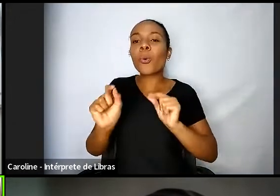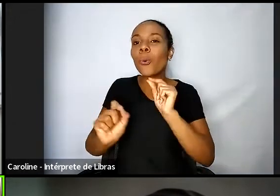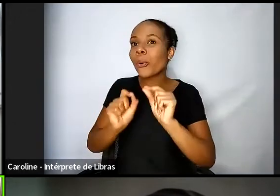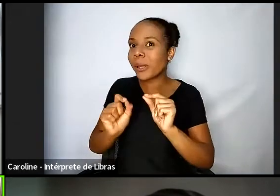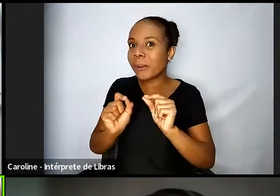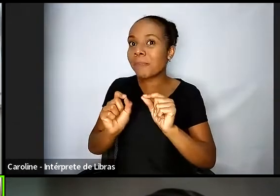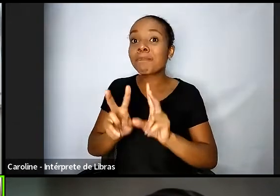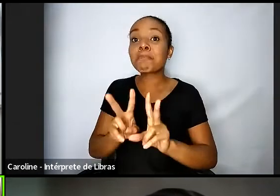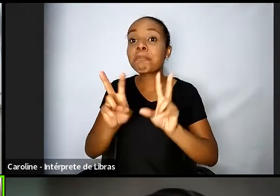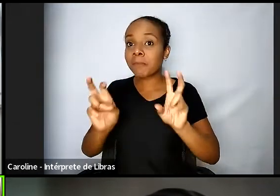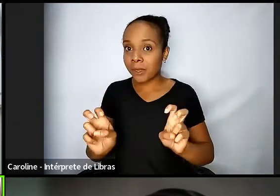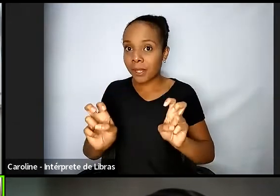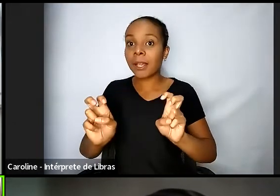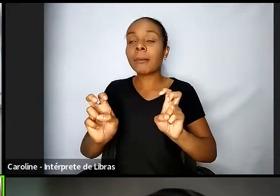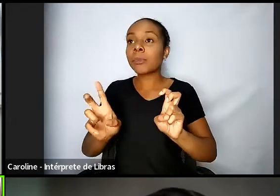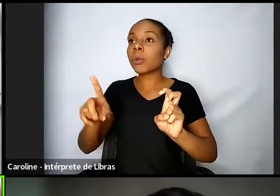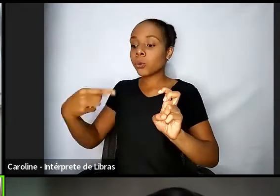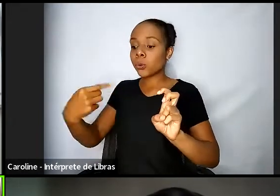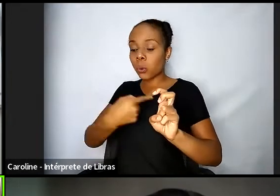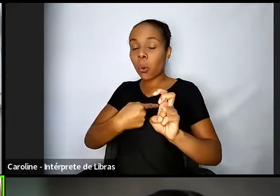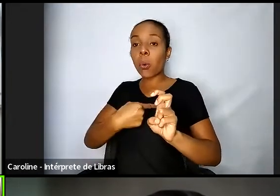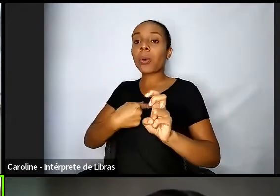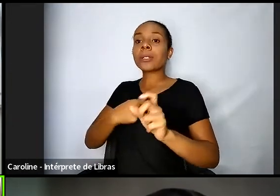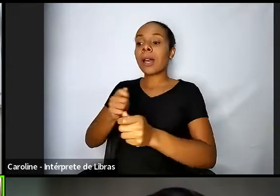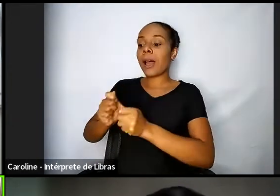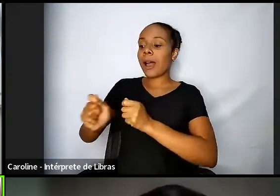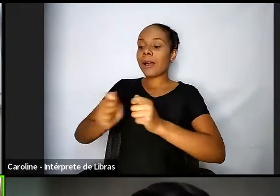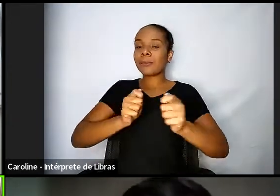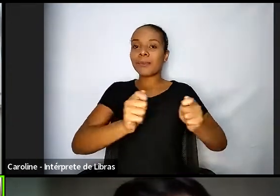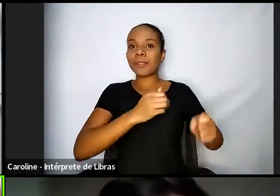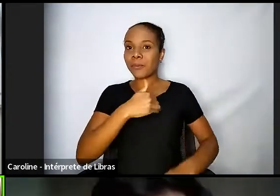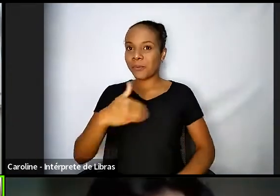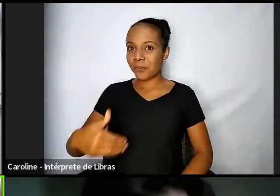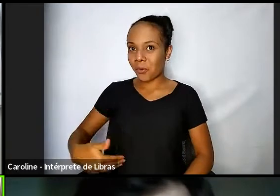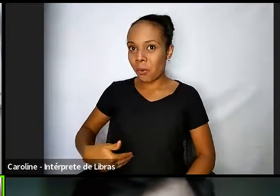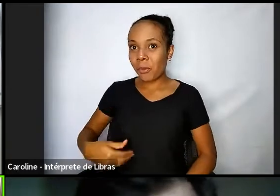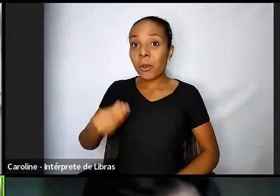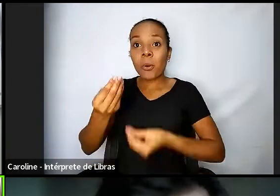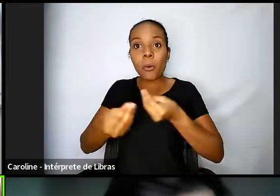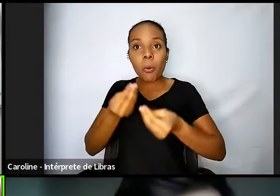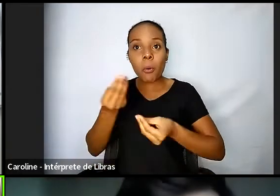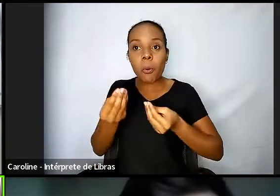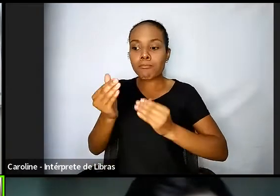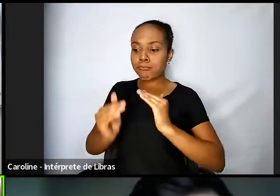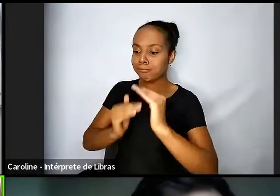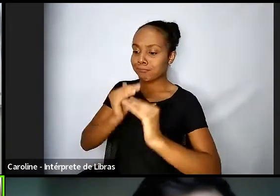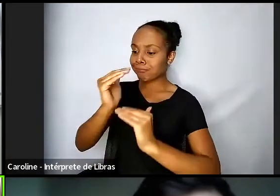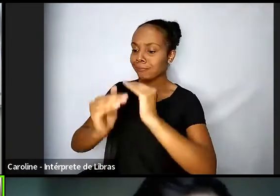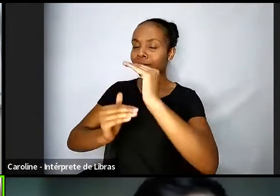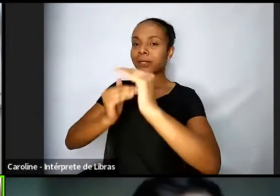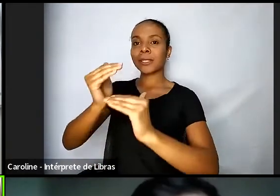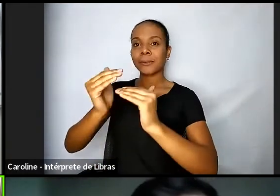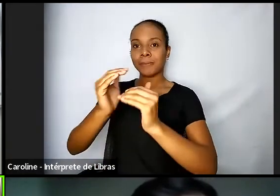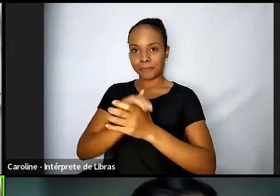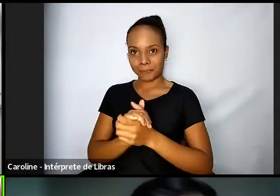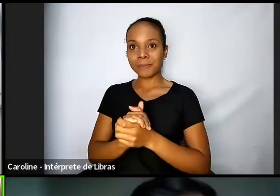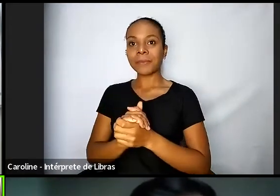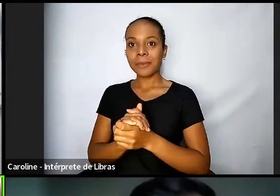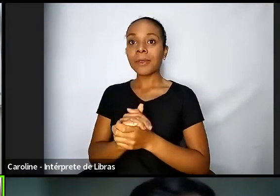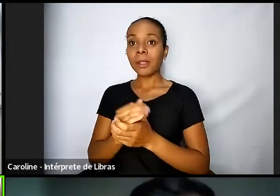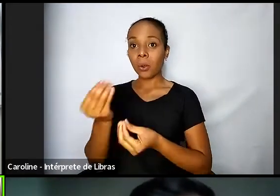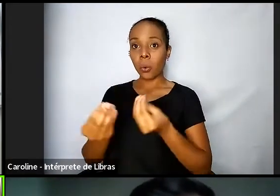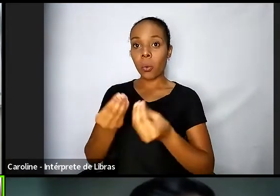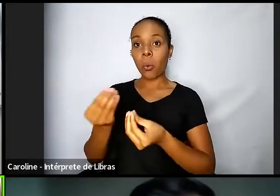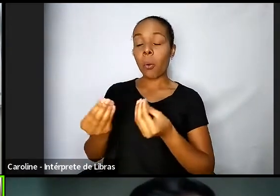a a a nossa administração pública né então a evolução dessa administração e o que está sendo pensado nesse